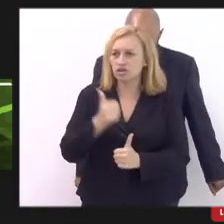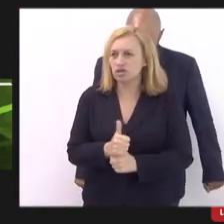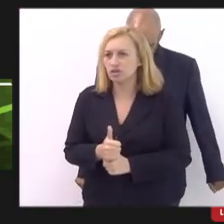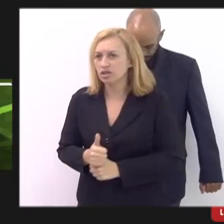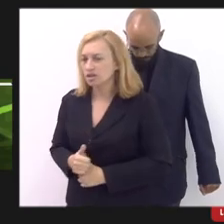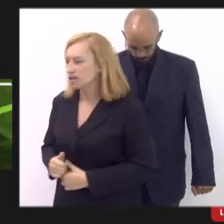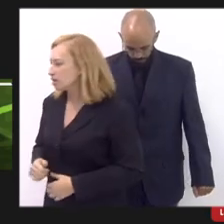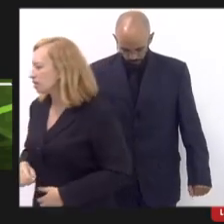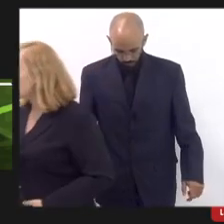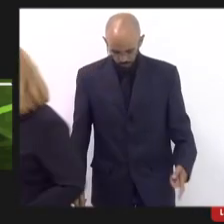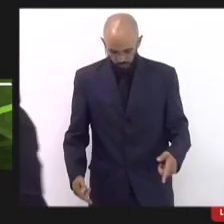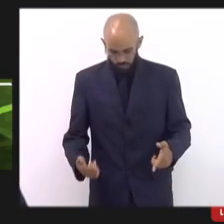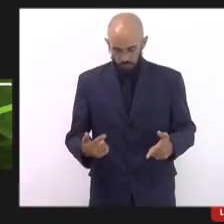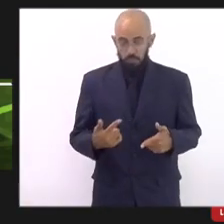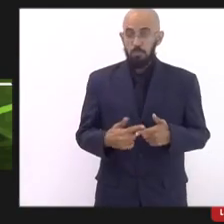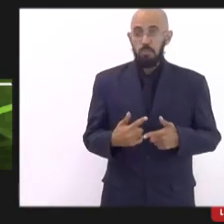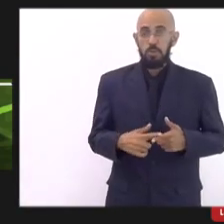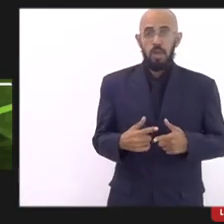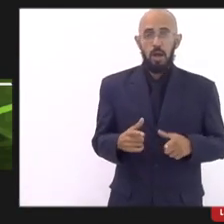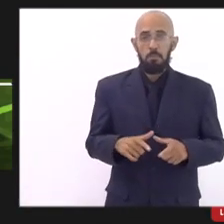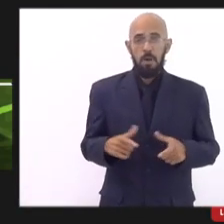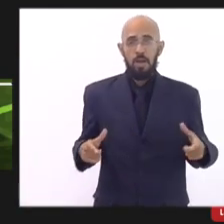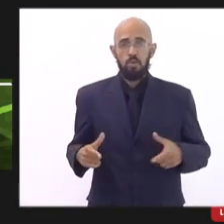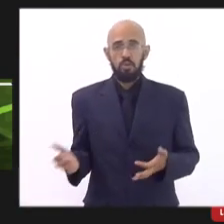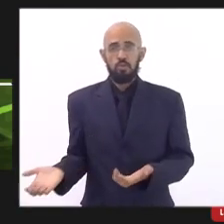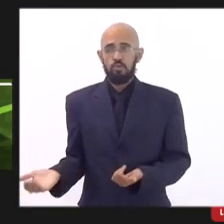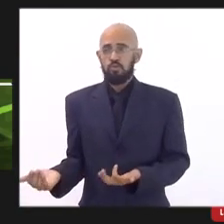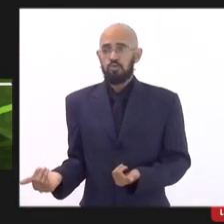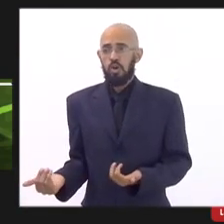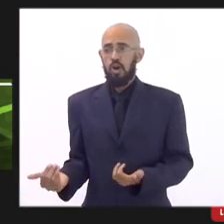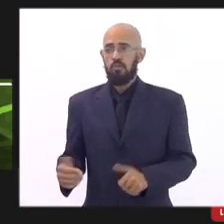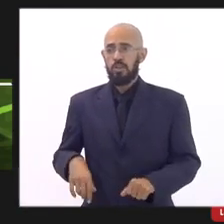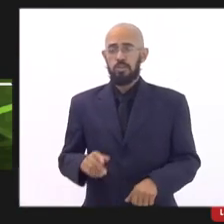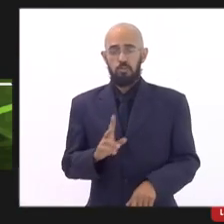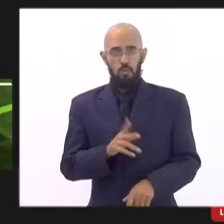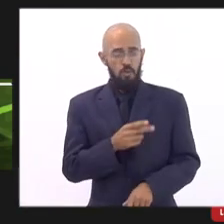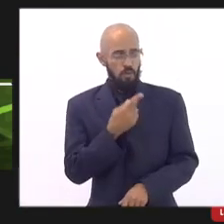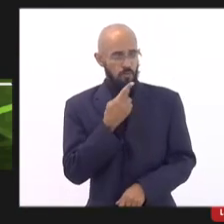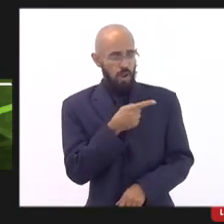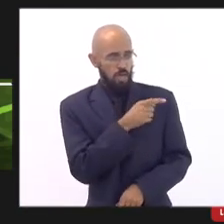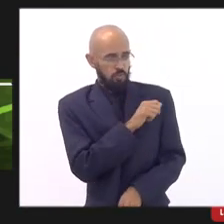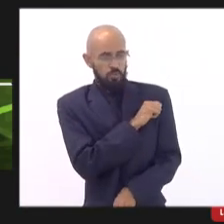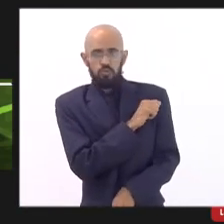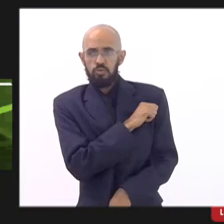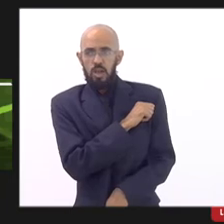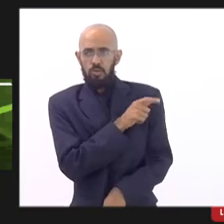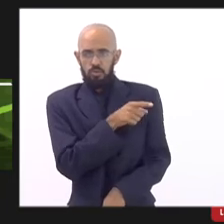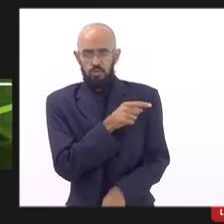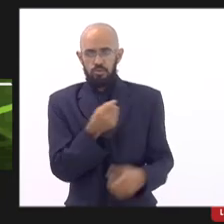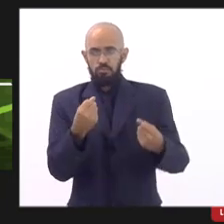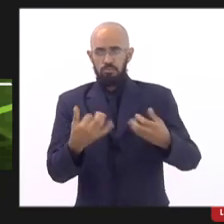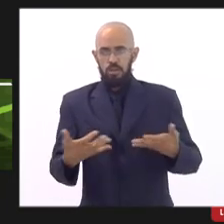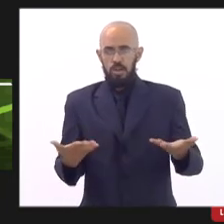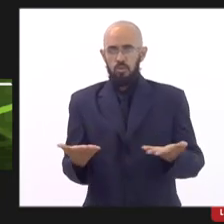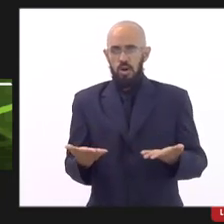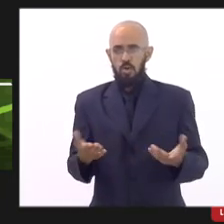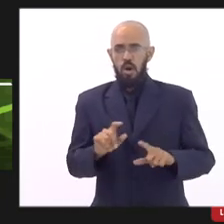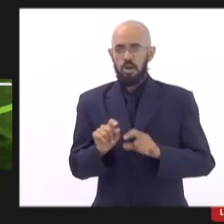delas como foi colocado aqui pelos alunos que falaram agora